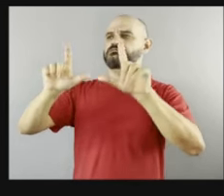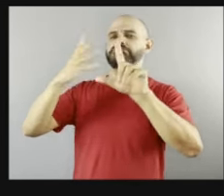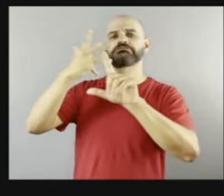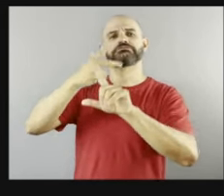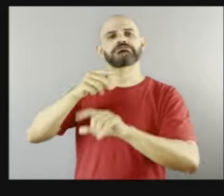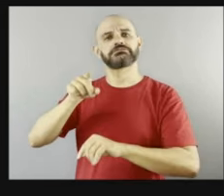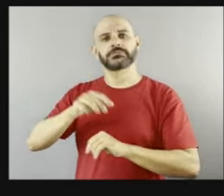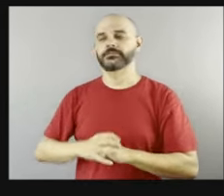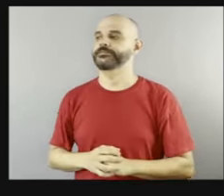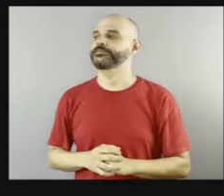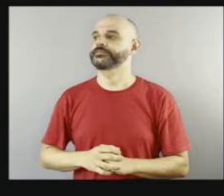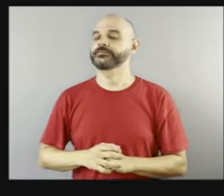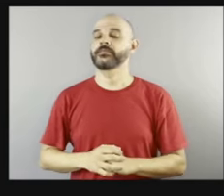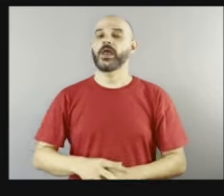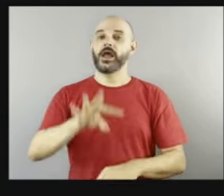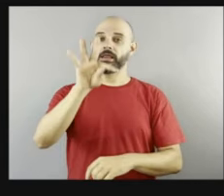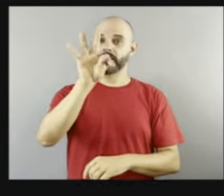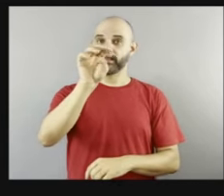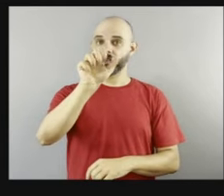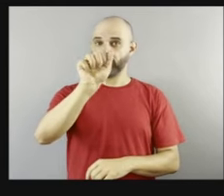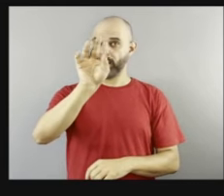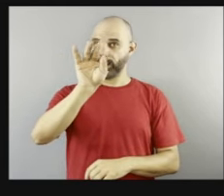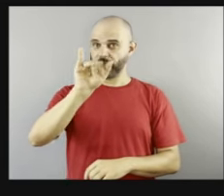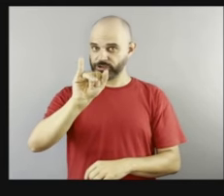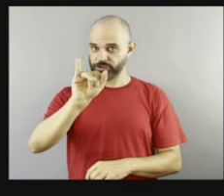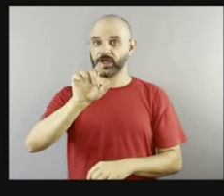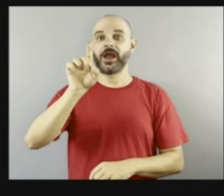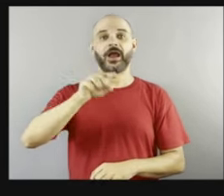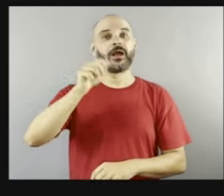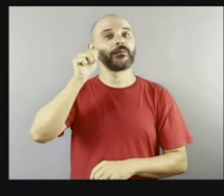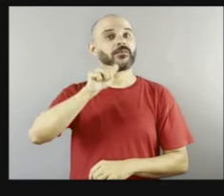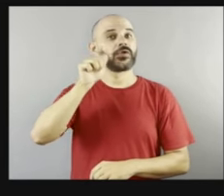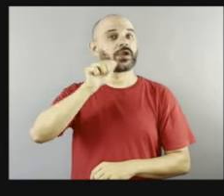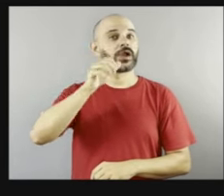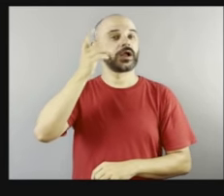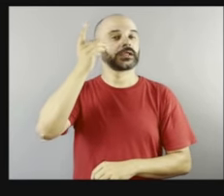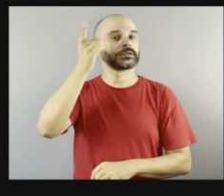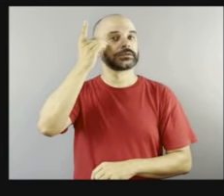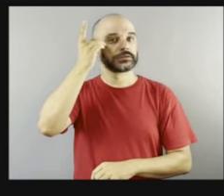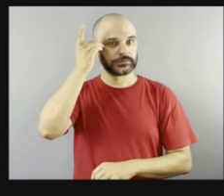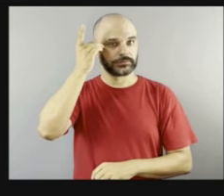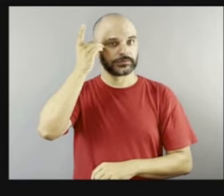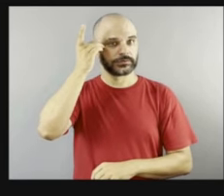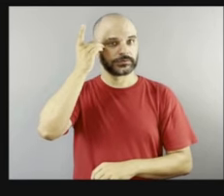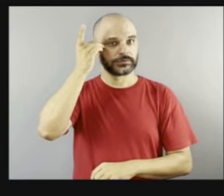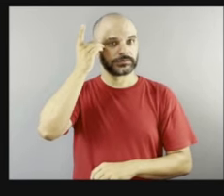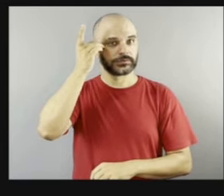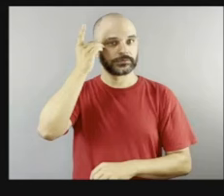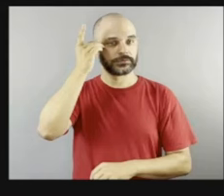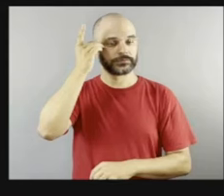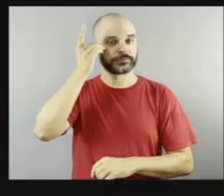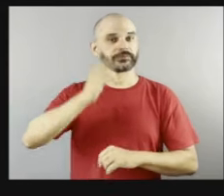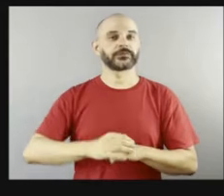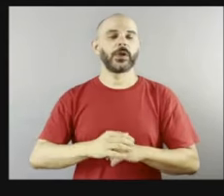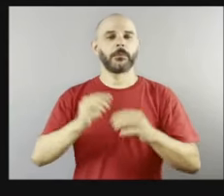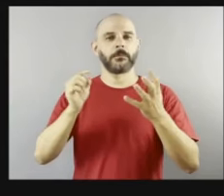Tati é uma mulher com síndrome de Down, multifacetada.